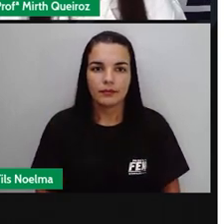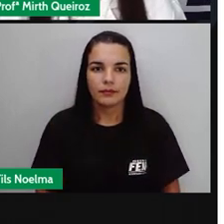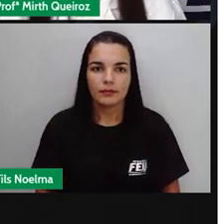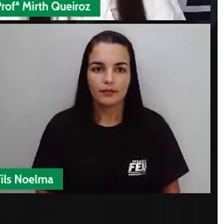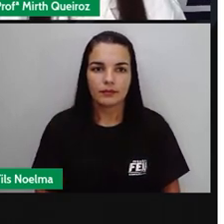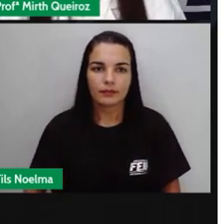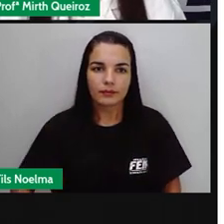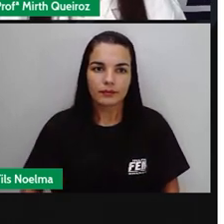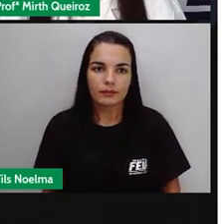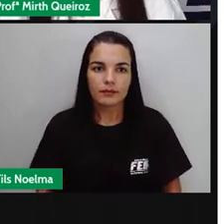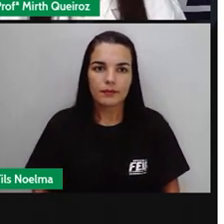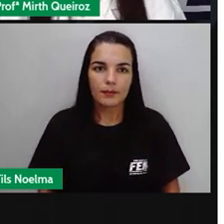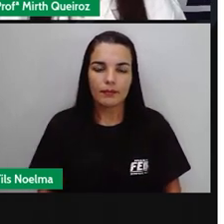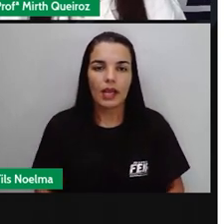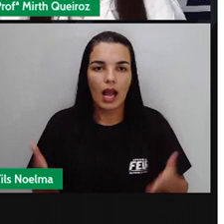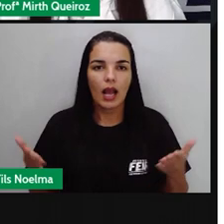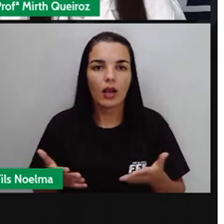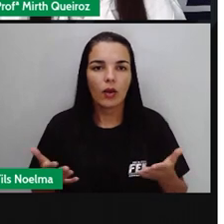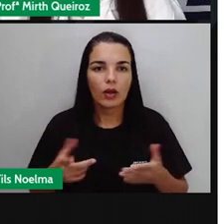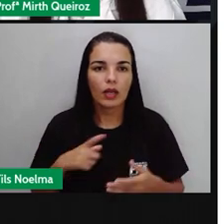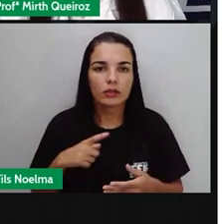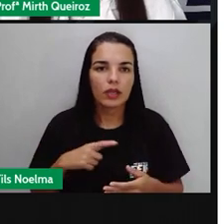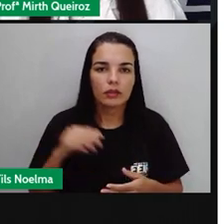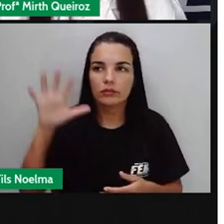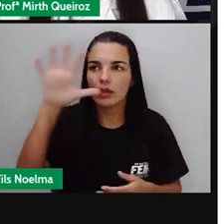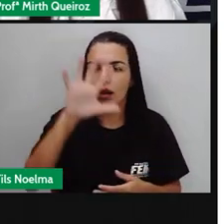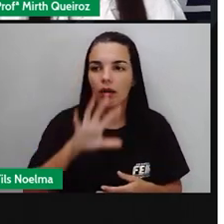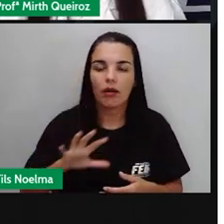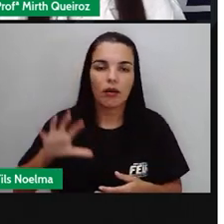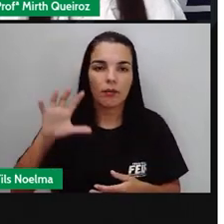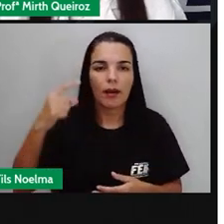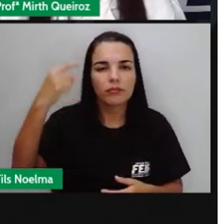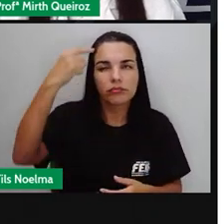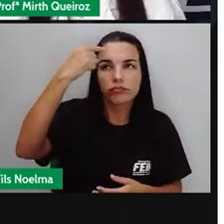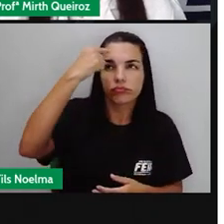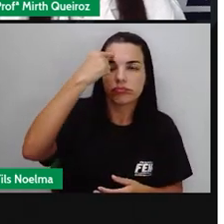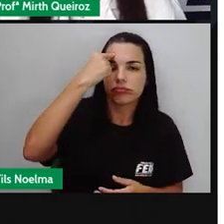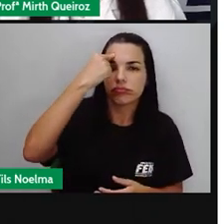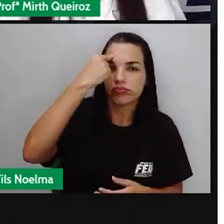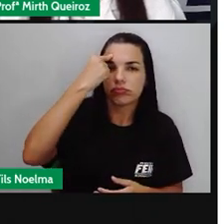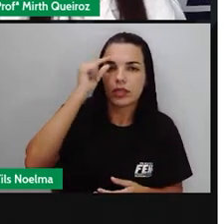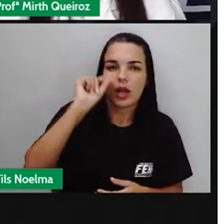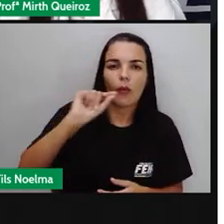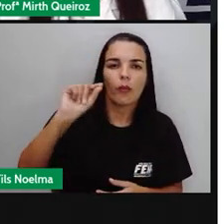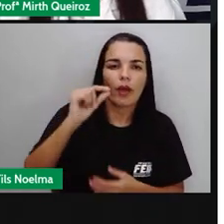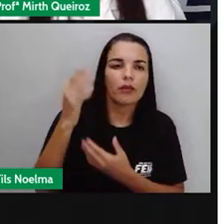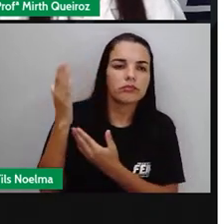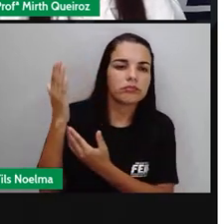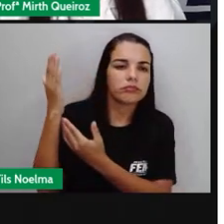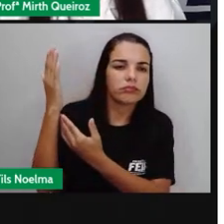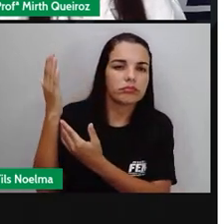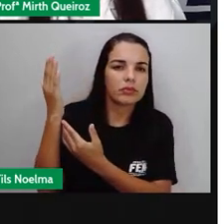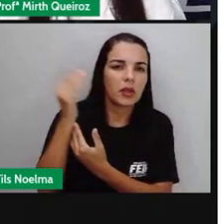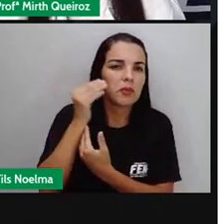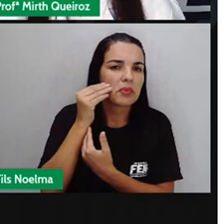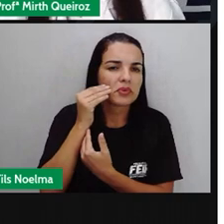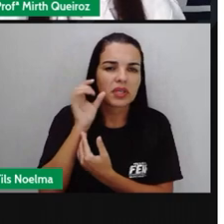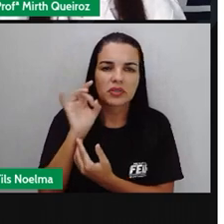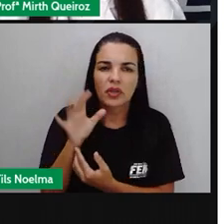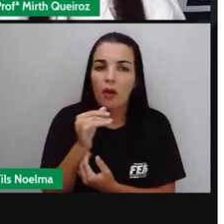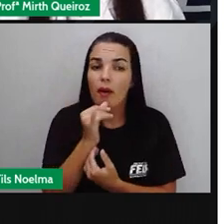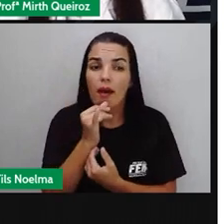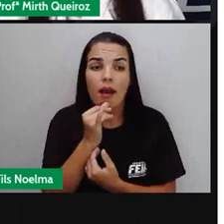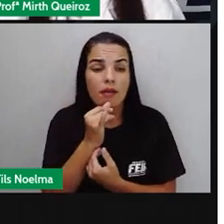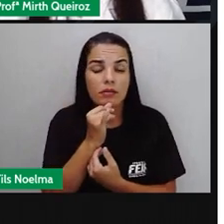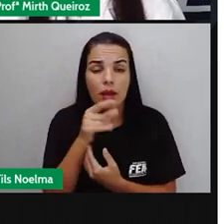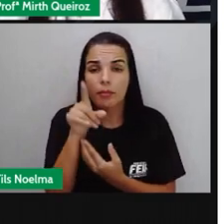Aqui nós temos um mapa mental, né? Esse mapa mental que a Pró trouxe aqui para vocês, só é um exemplo do